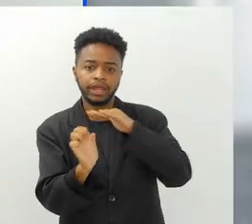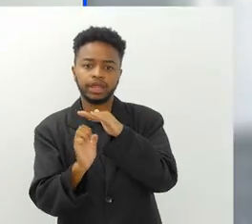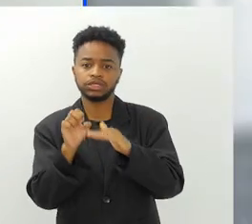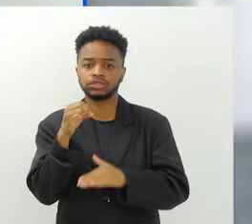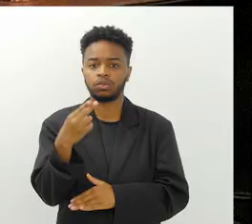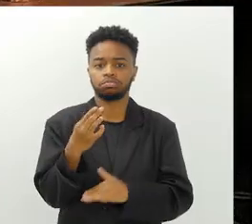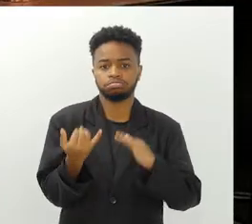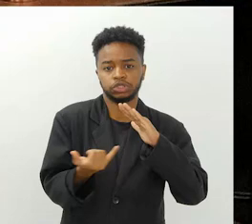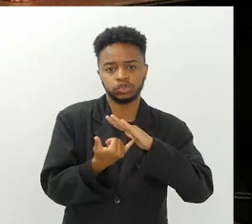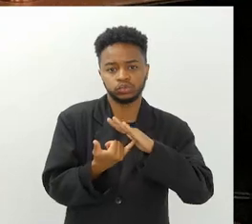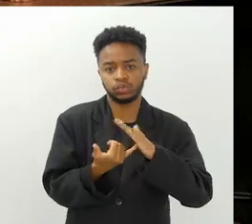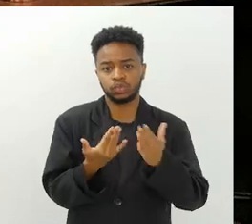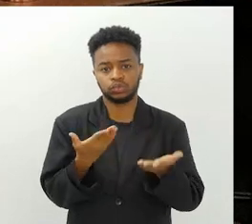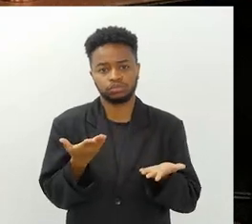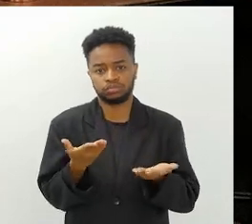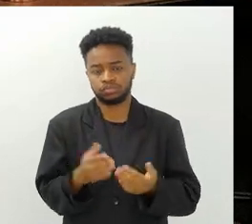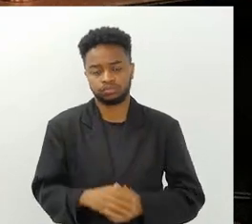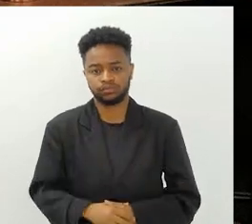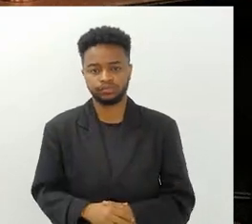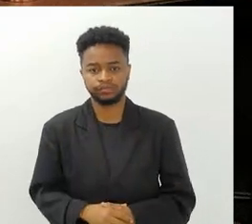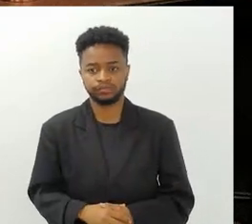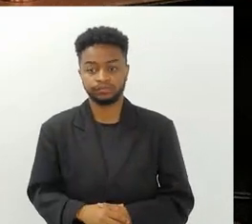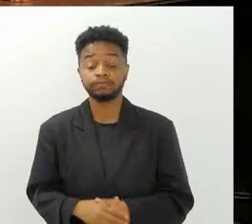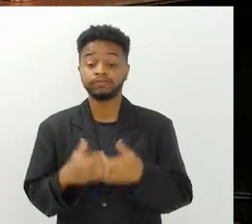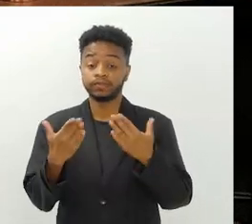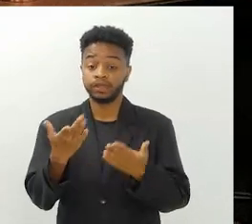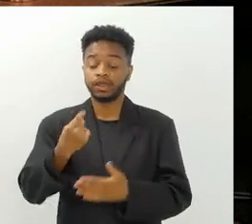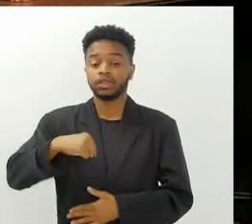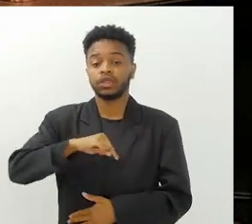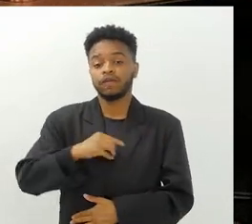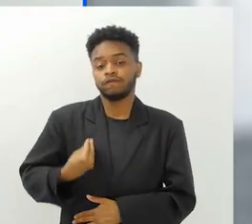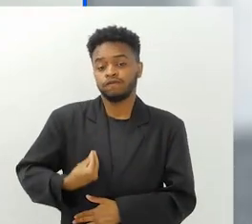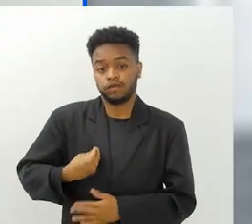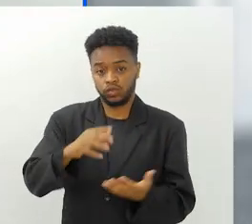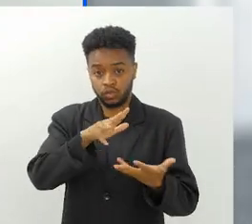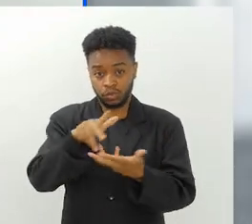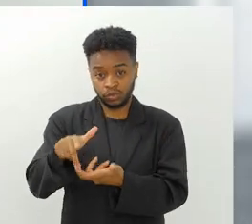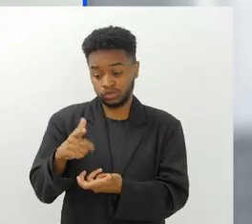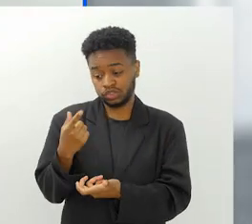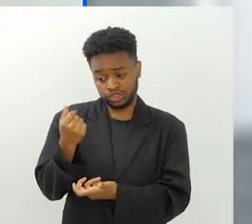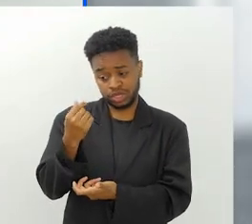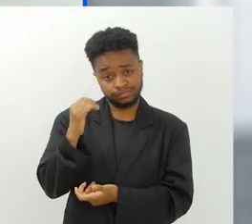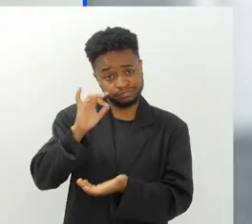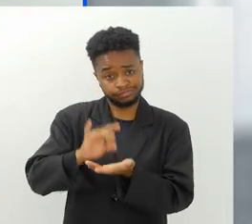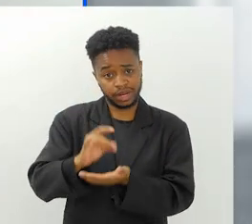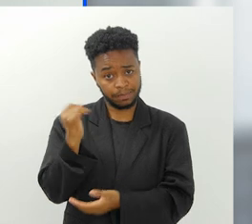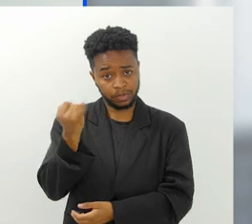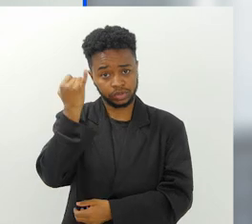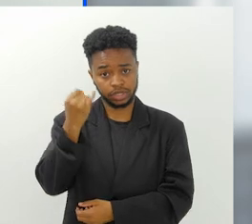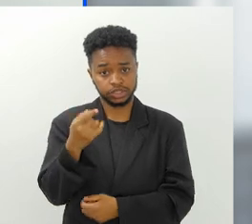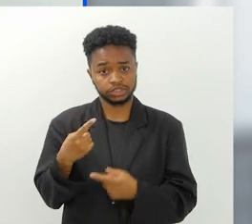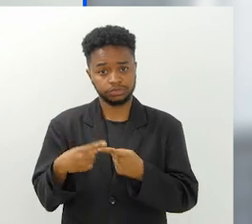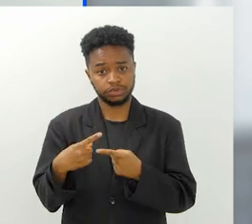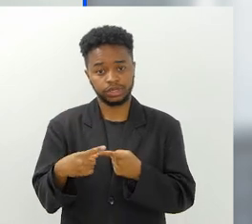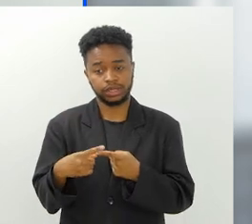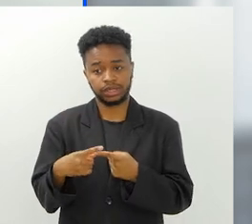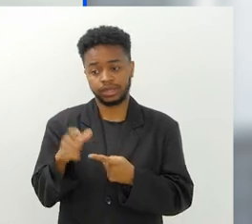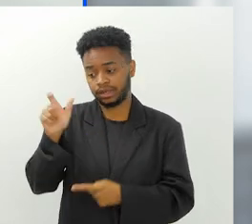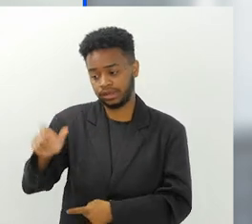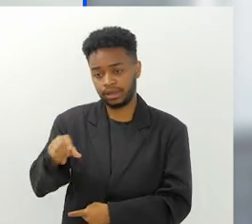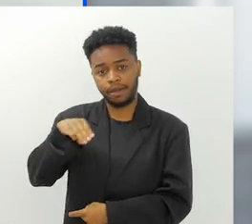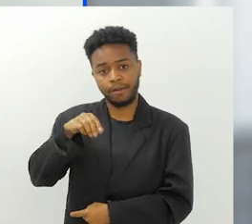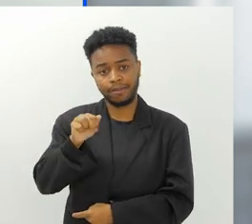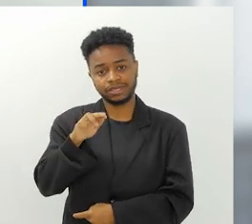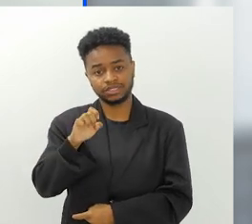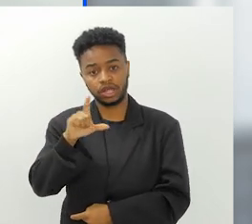companhias, de institutos. hoje. Bom, vivemos num mundo em que o dinheiro fala, né? E a gente, por